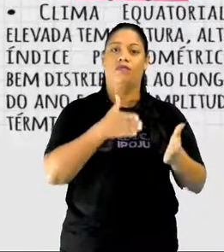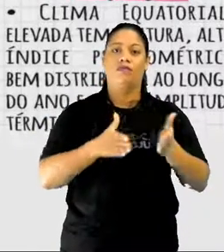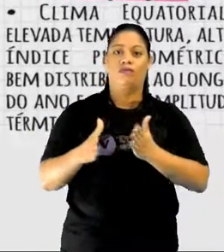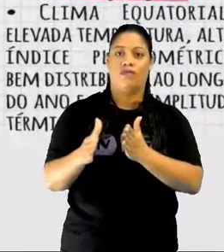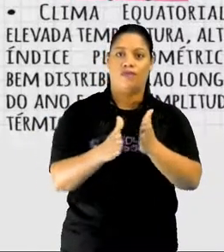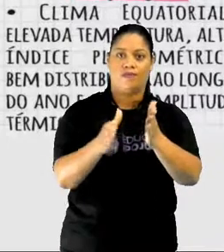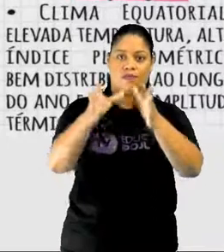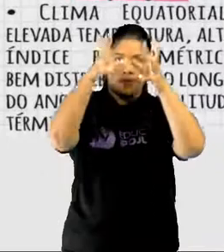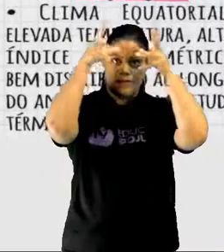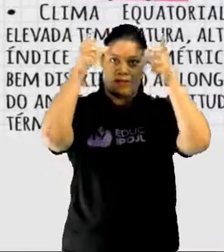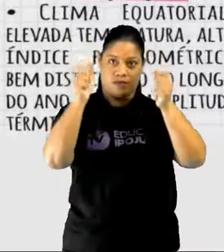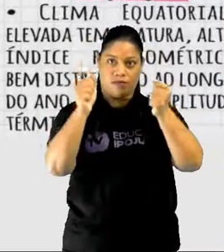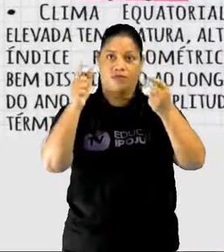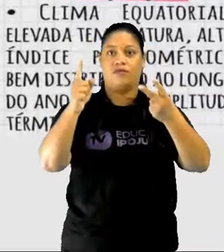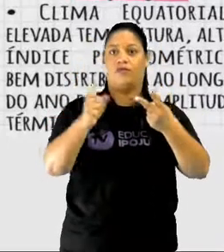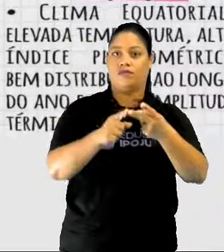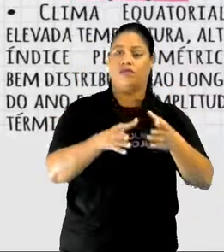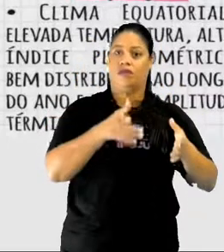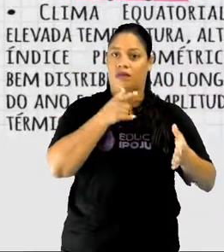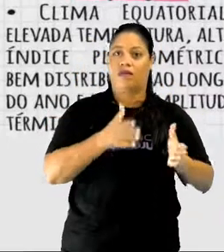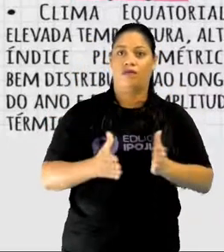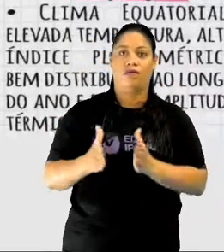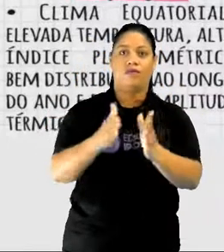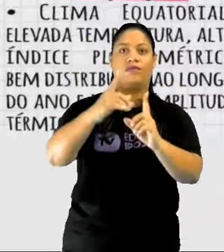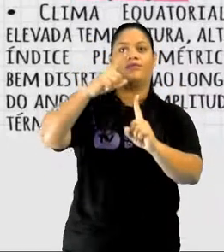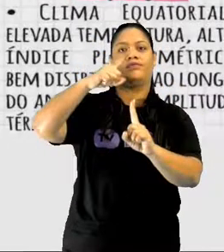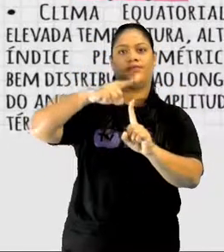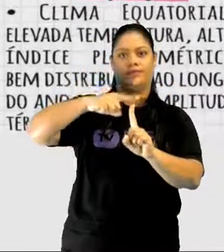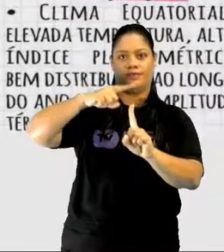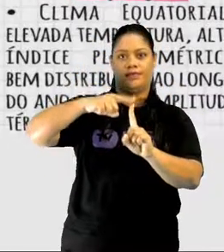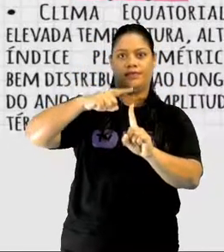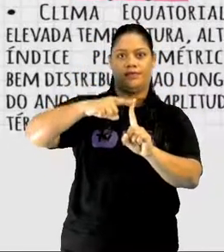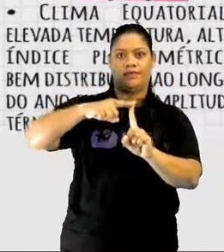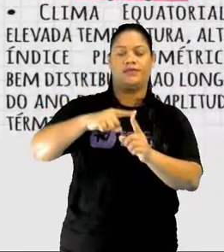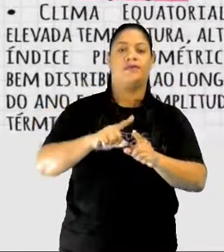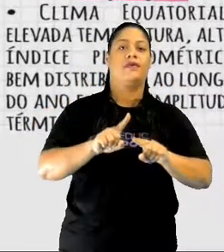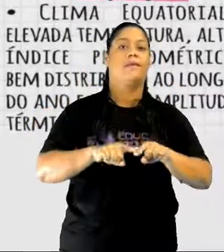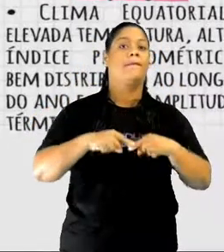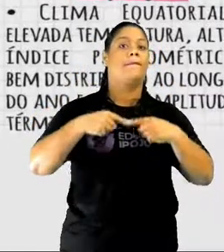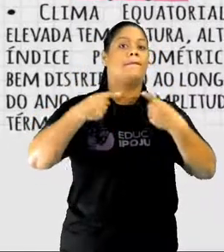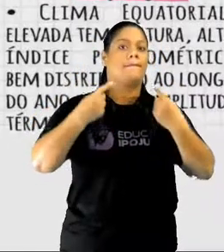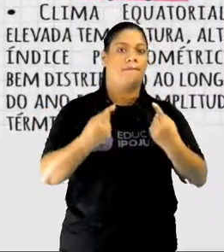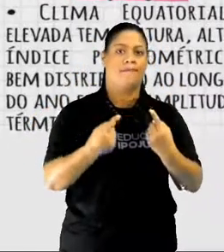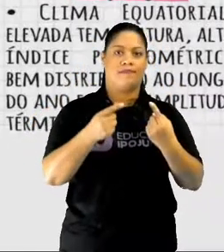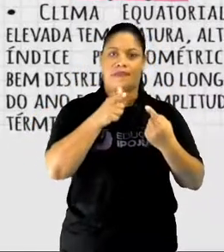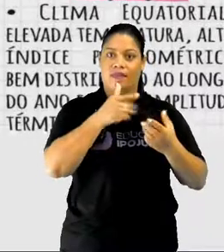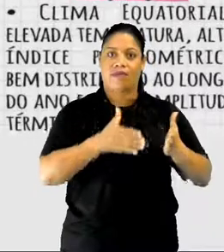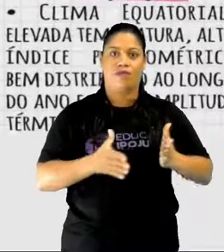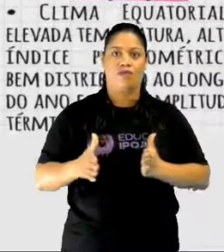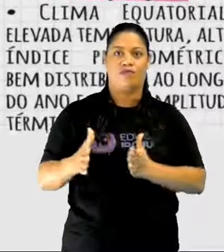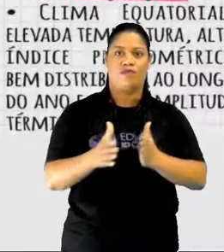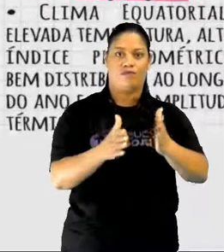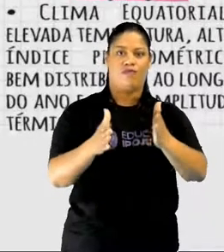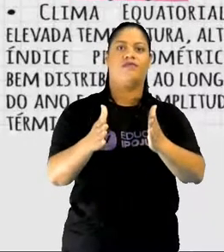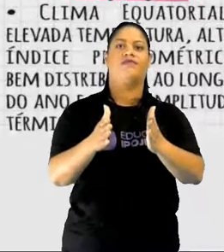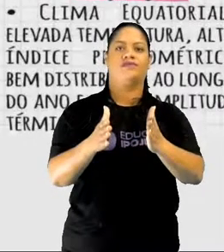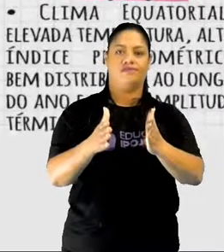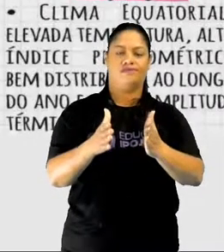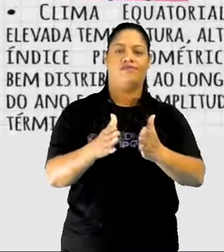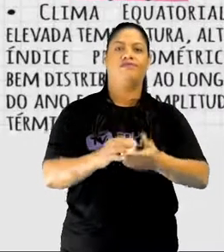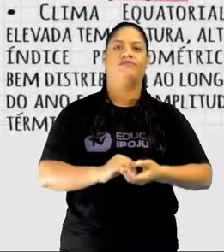e a bacia do rio Tocantins, certo? Elas são as duas maiores bacias